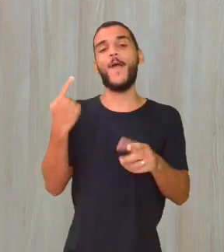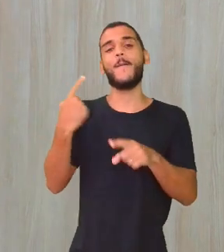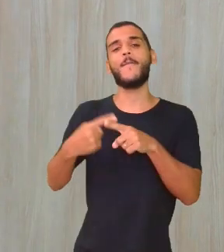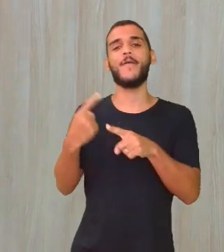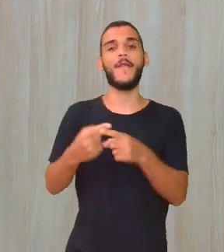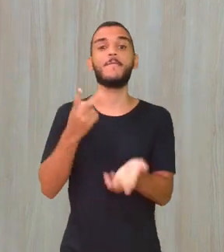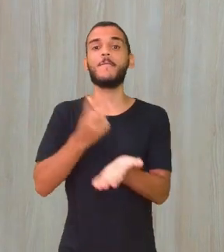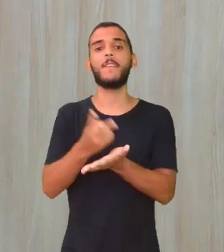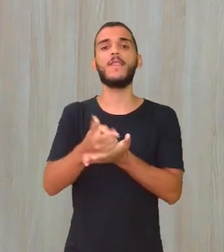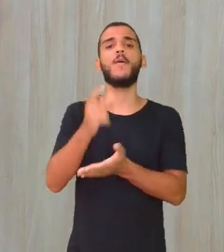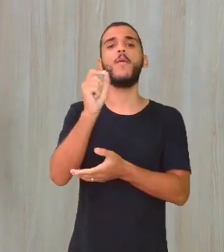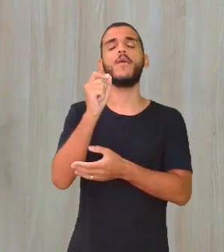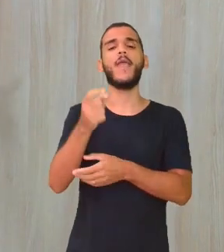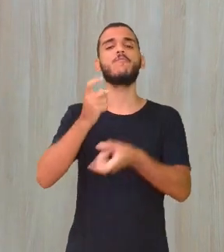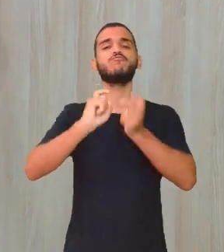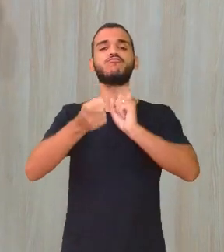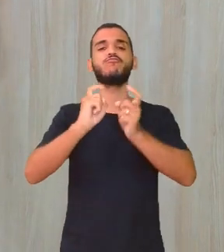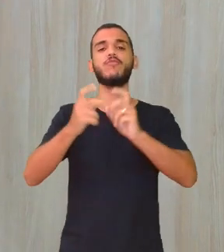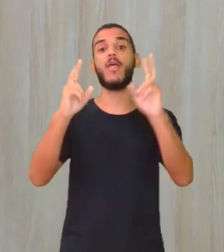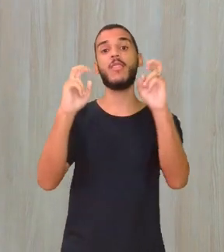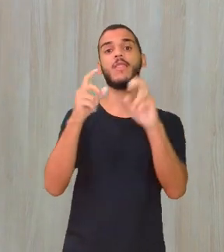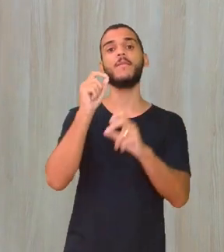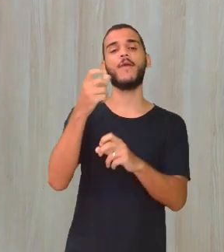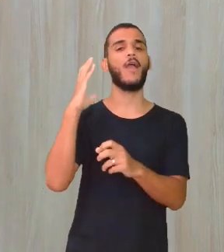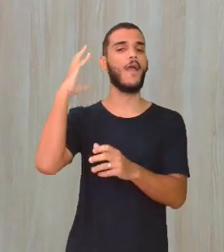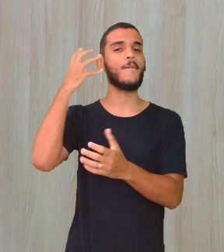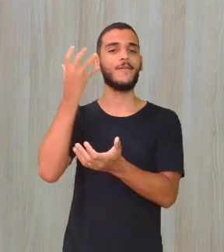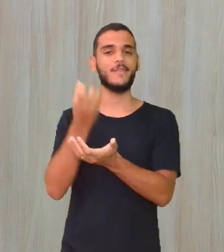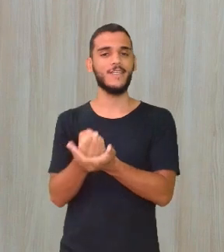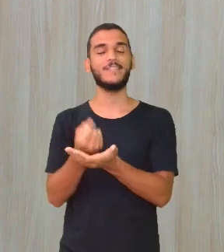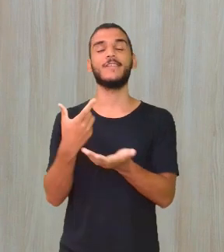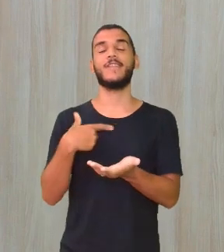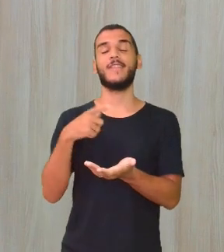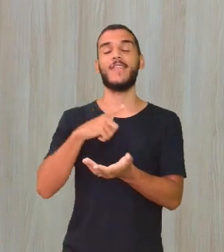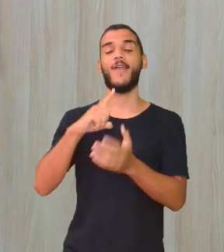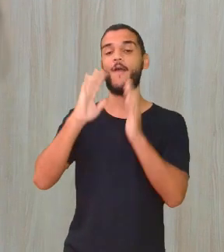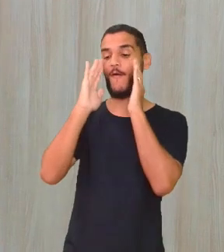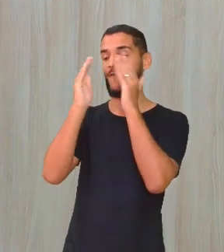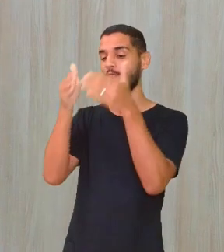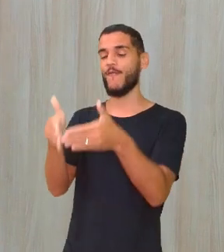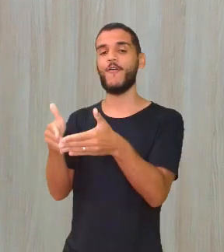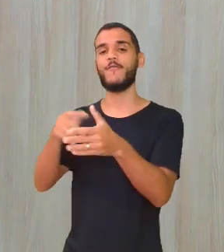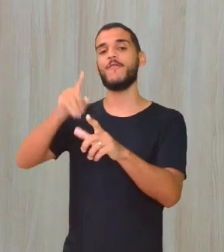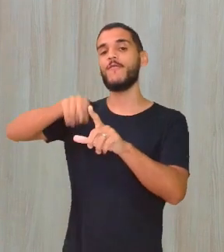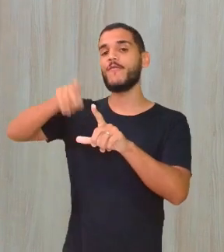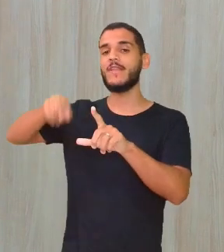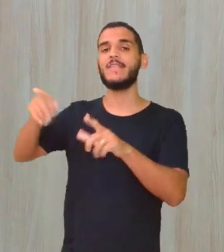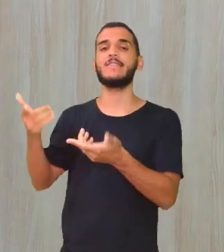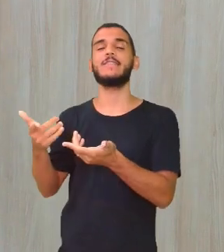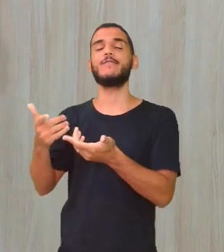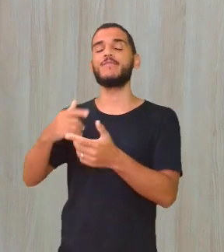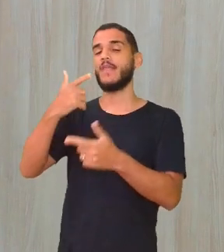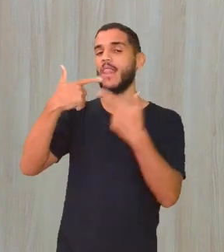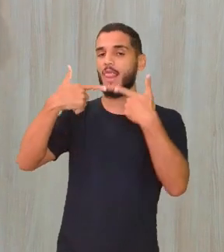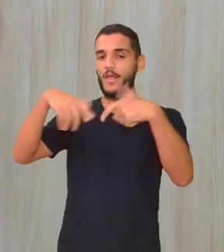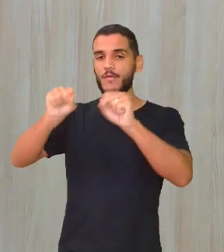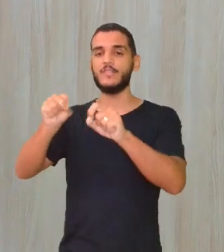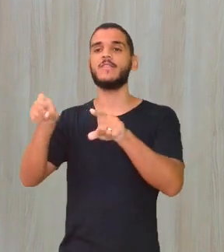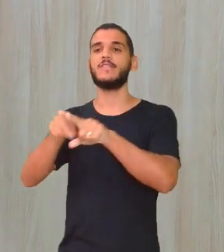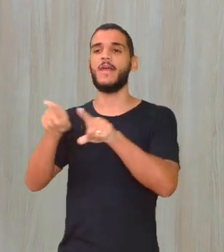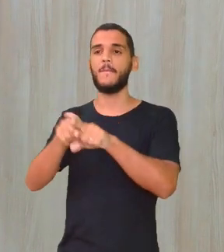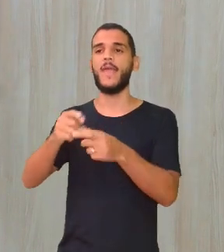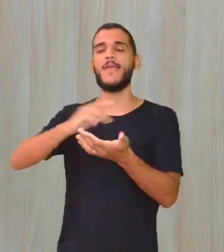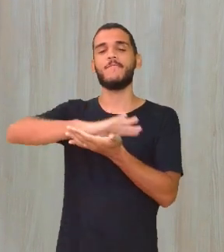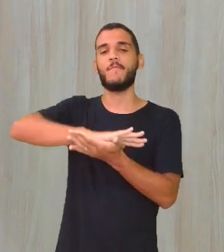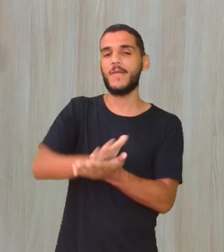continuar discutindo podcast com foco em variação linguística e preconceito linguístico que a gente não conseguiu terminar